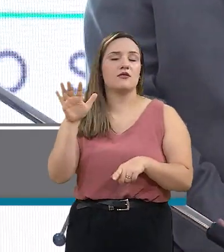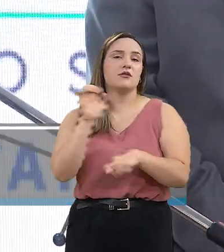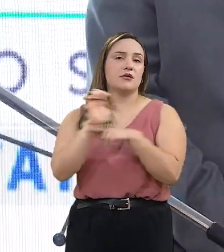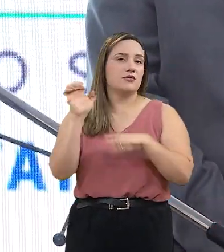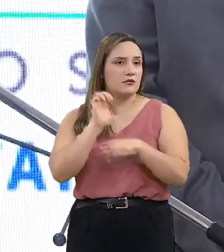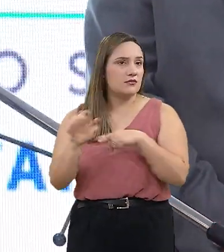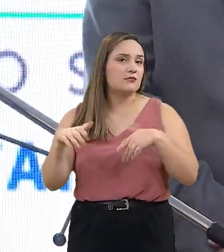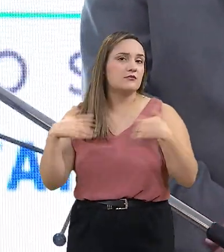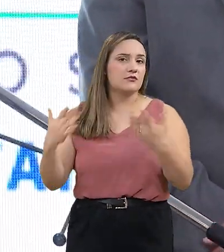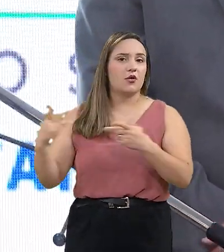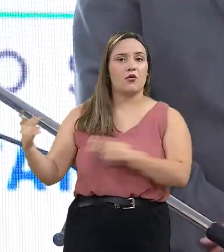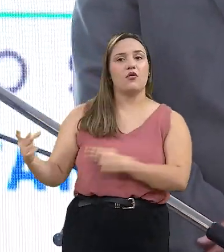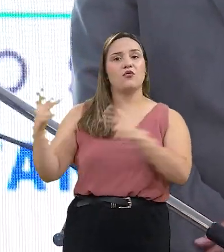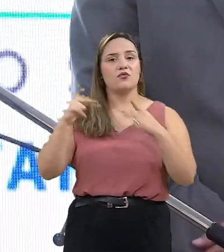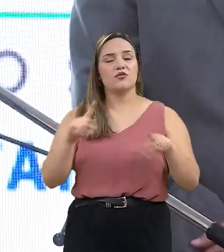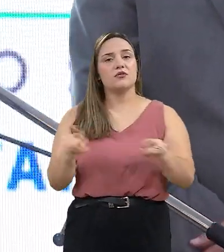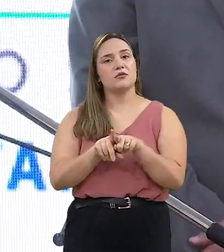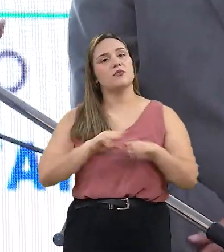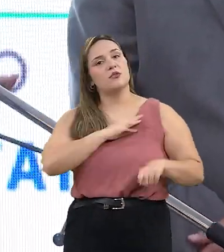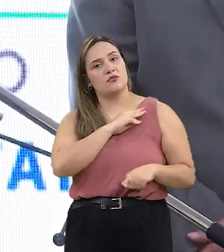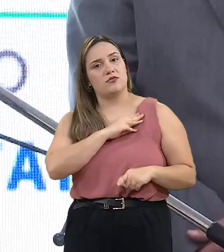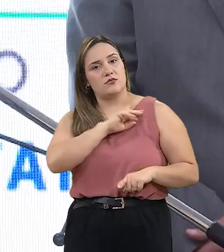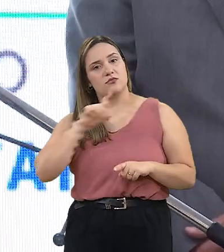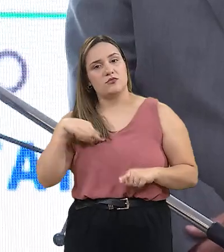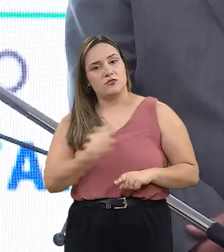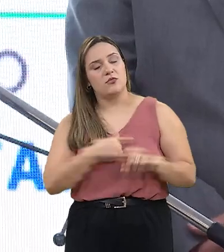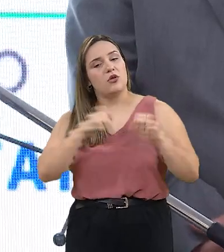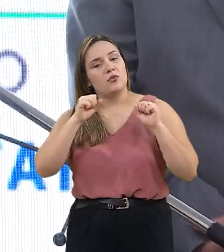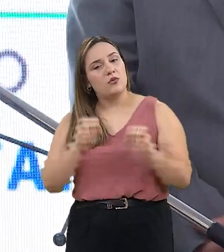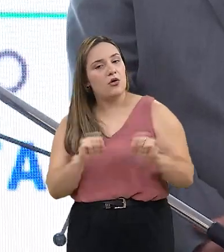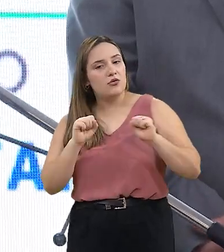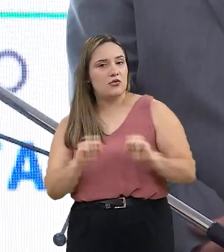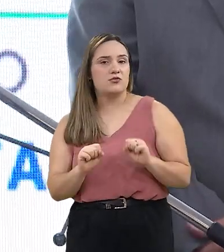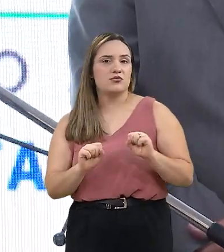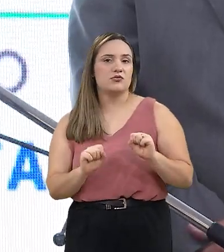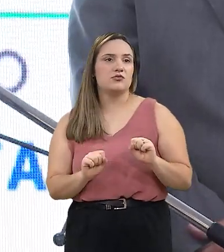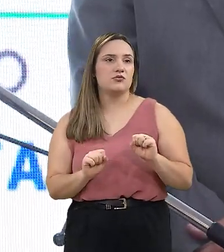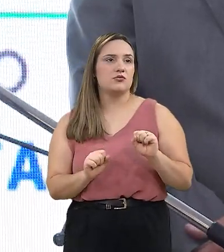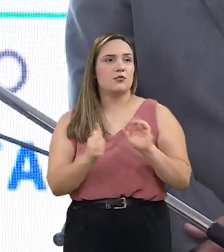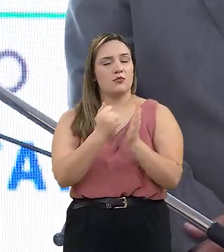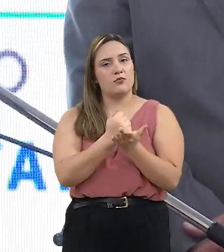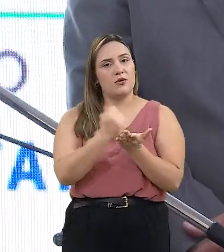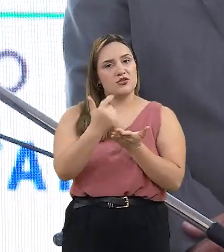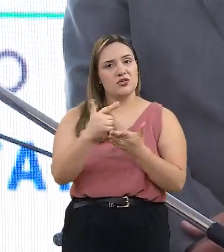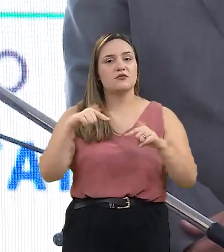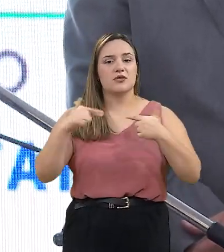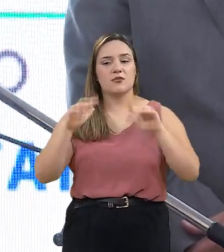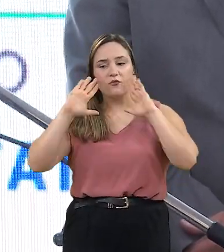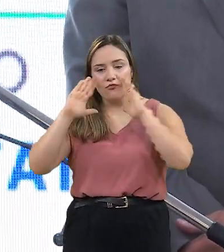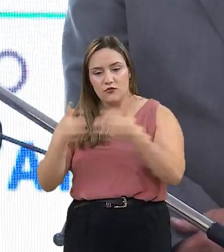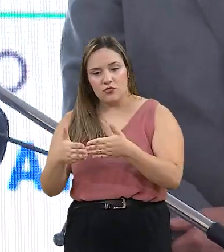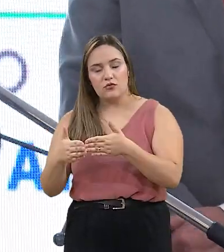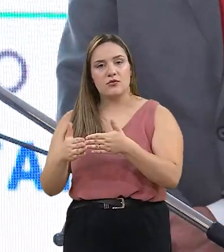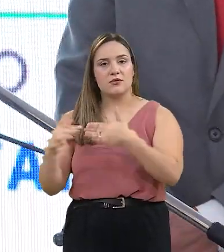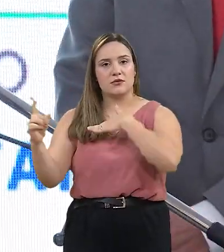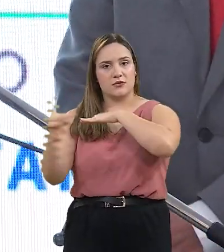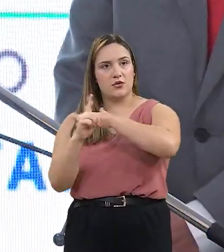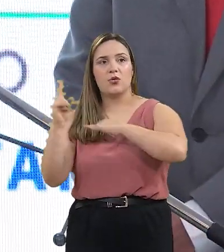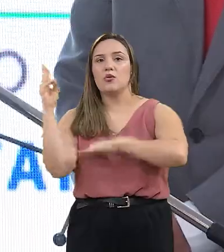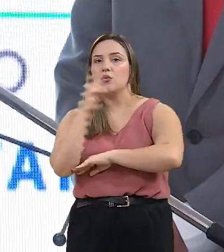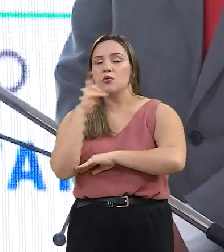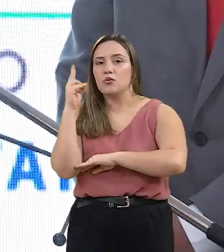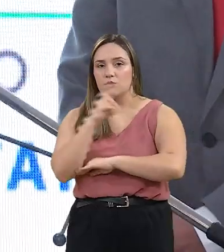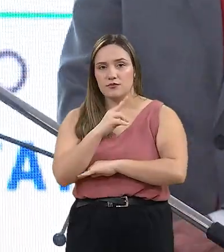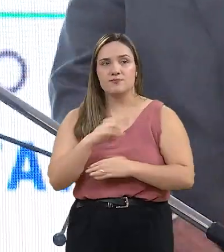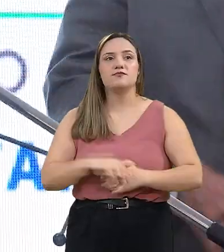federal, aqui na Assembleia, a convite dos ministros para que a gente pudesse estabelecer um cronograma e um trabalho voltado